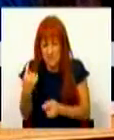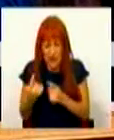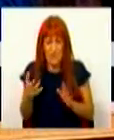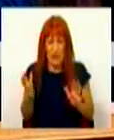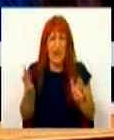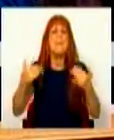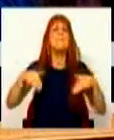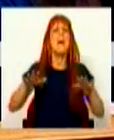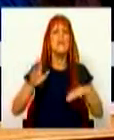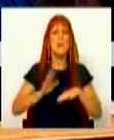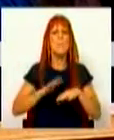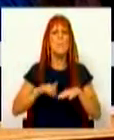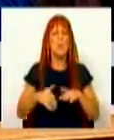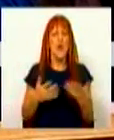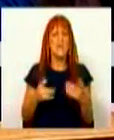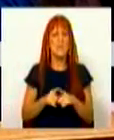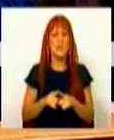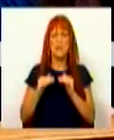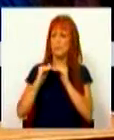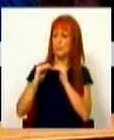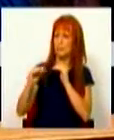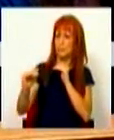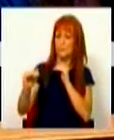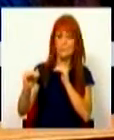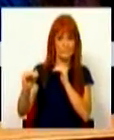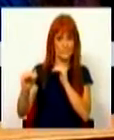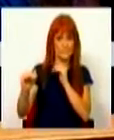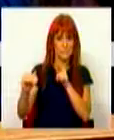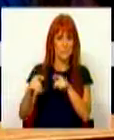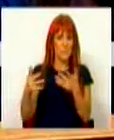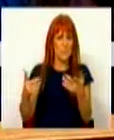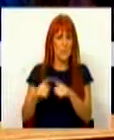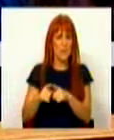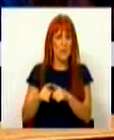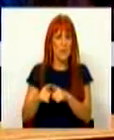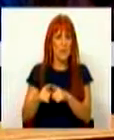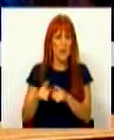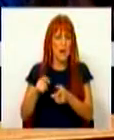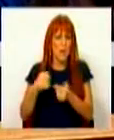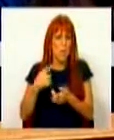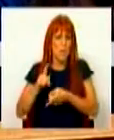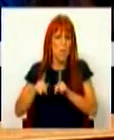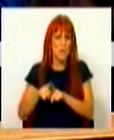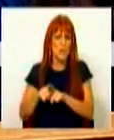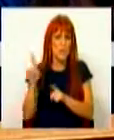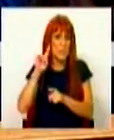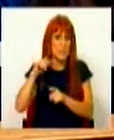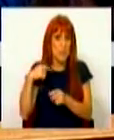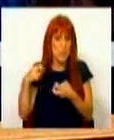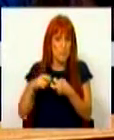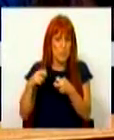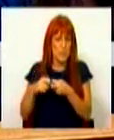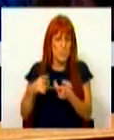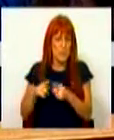Mas sobre a questão da sustentabilidade, que é naturalmente um dos principais problemas,